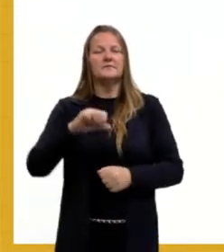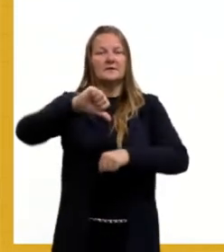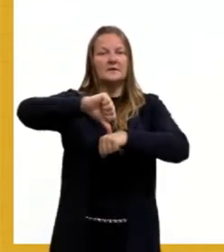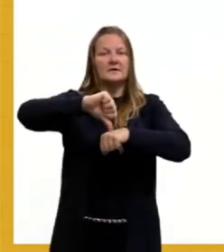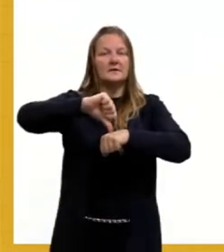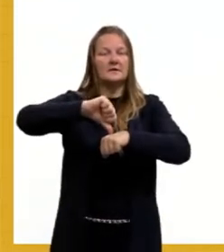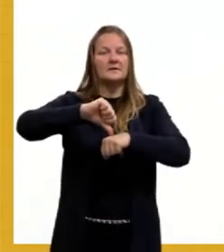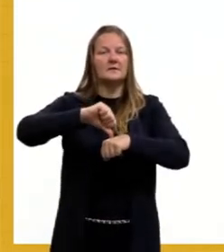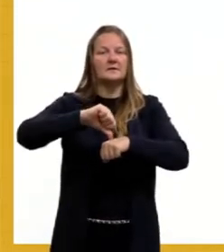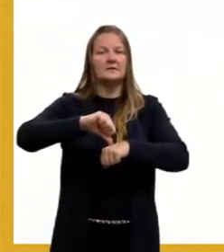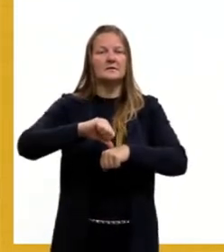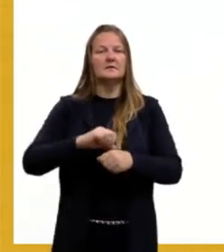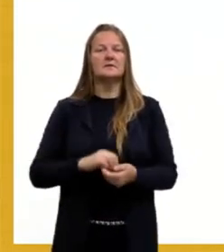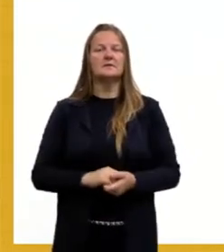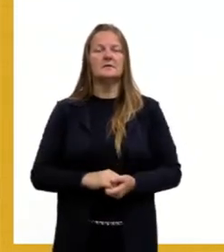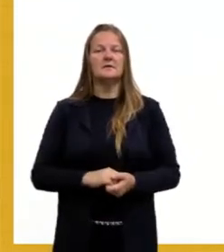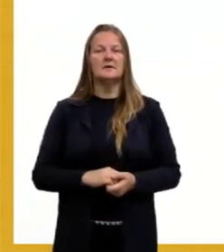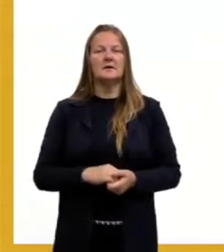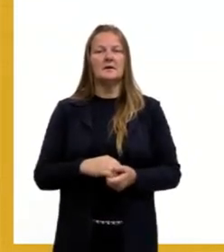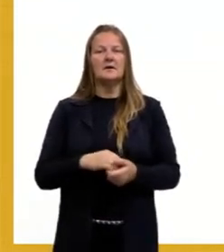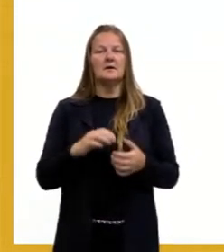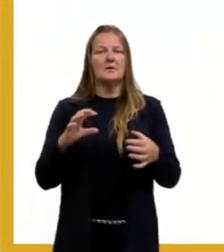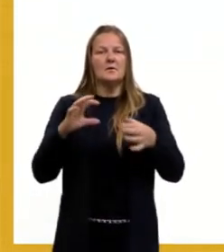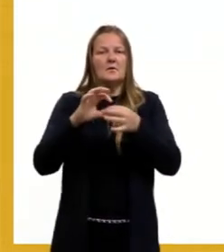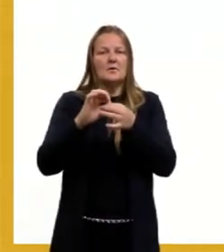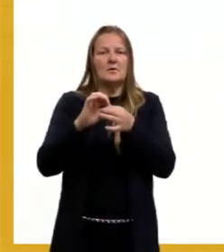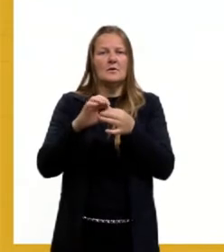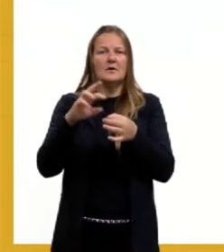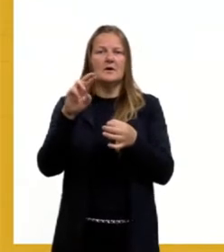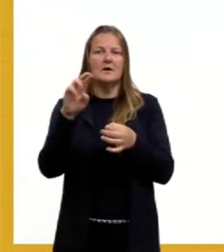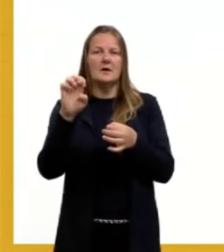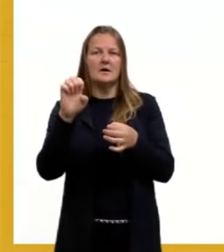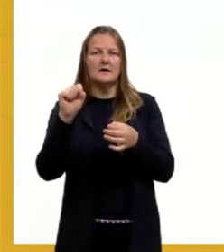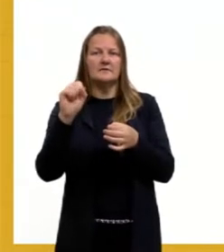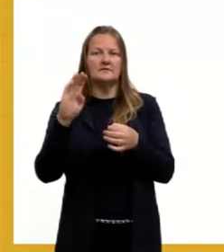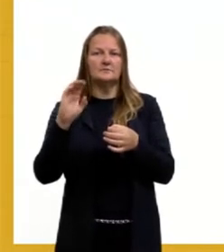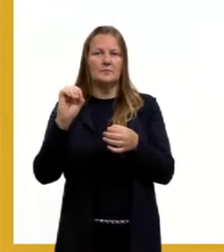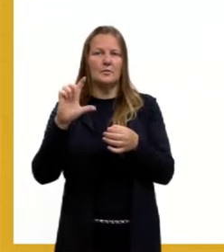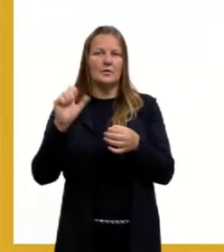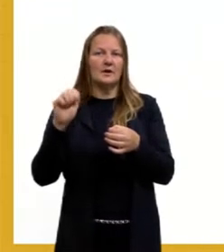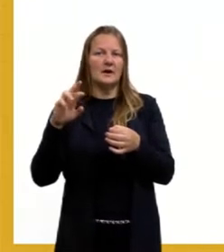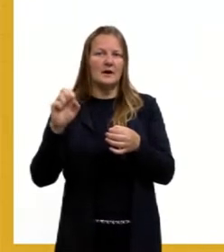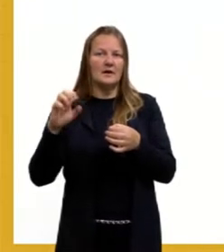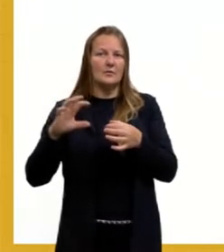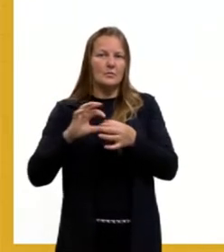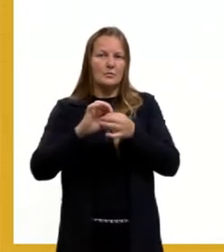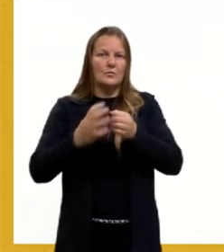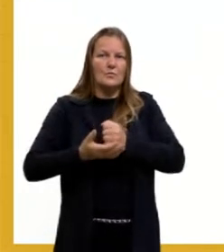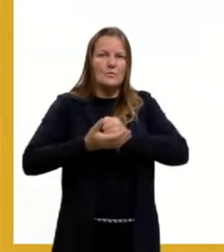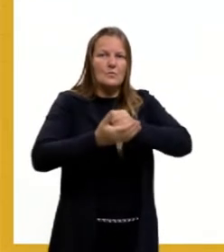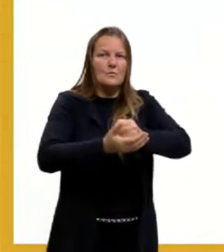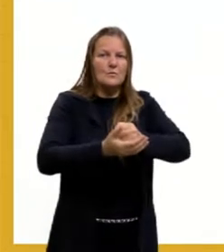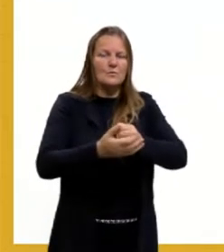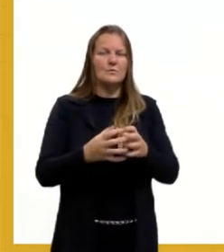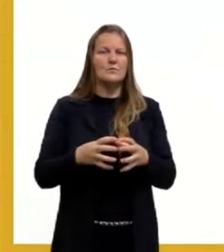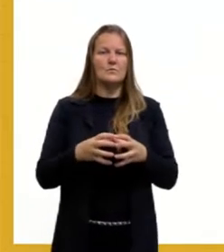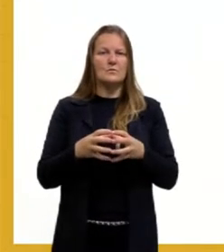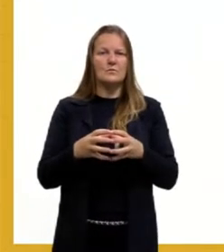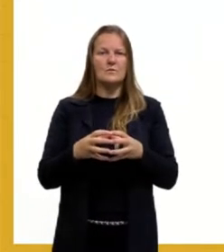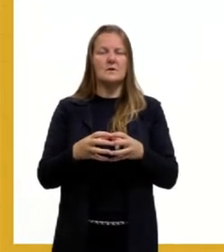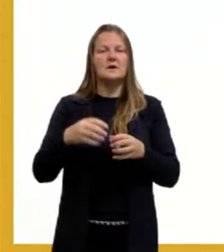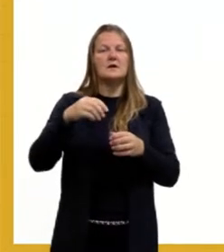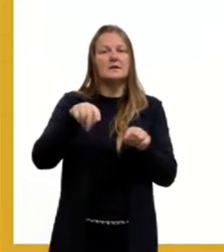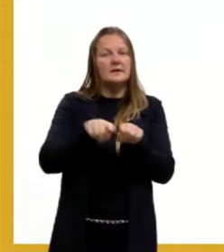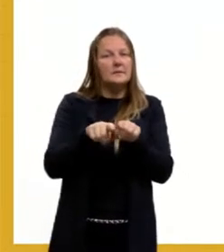tem o Rezbollah, né, entre outras, e aí, por aí vai, certo, dentro do próprio